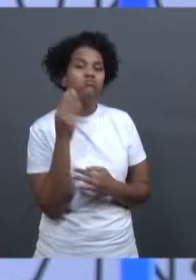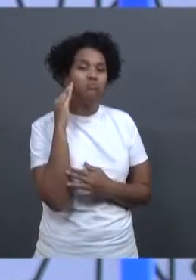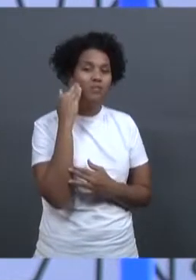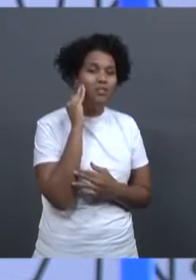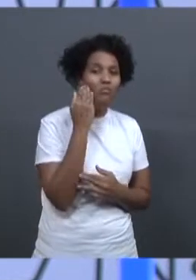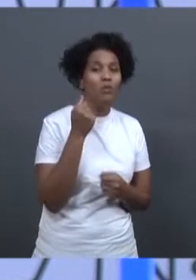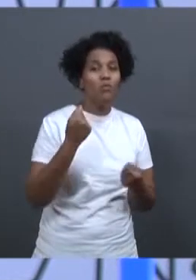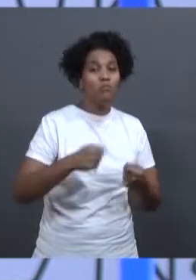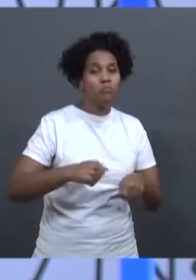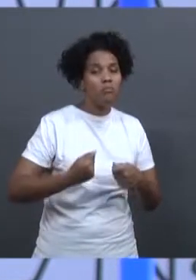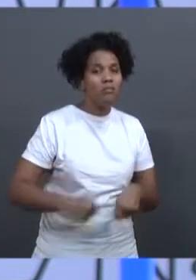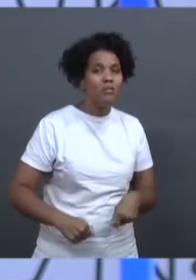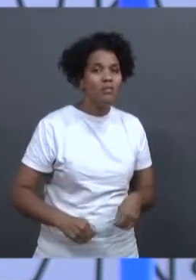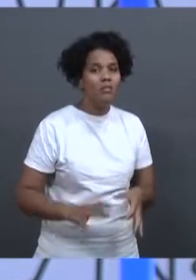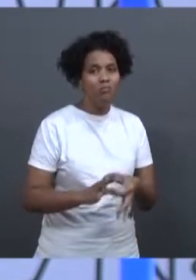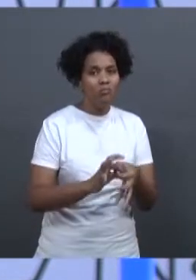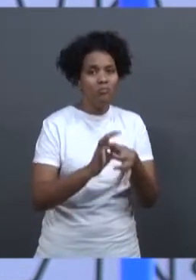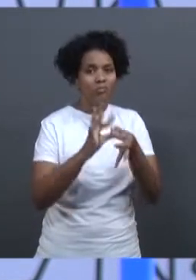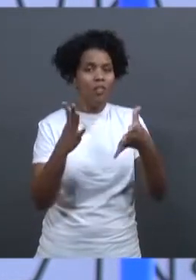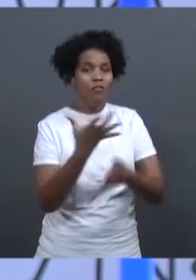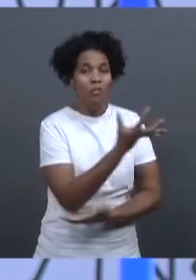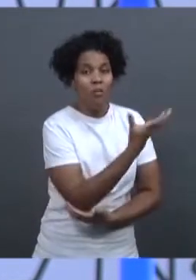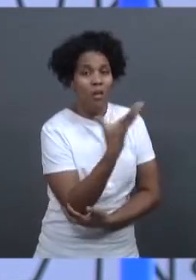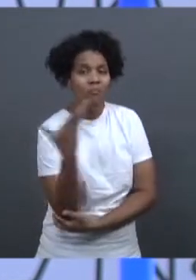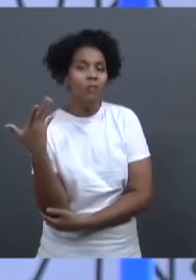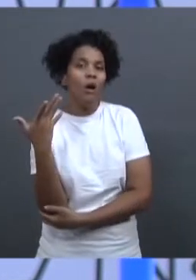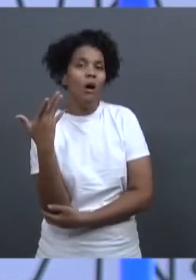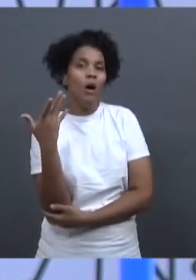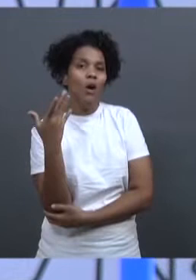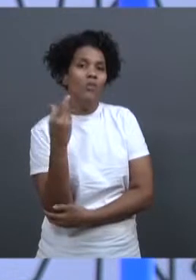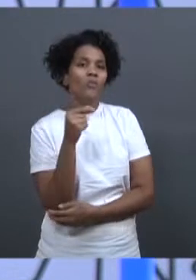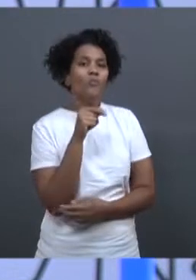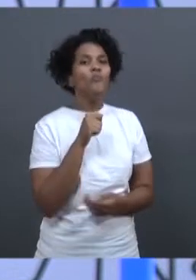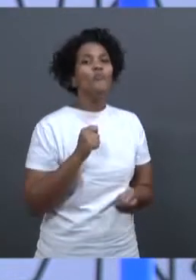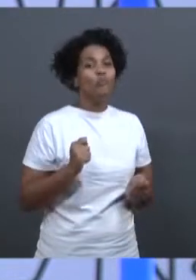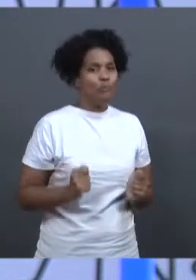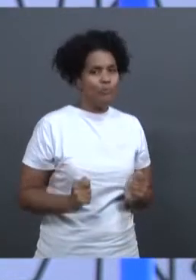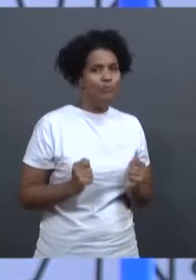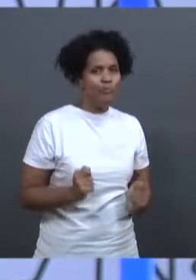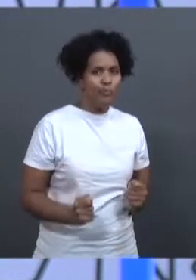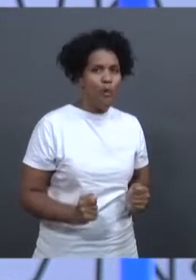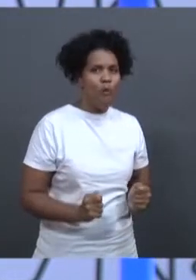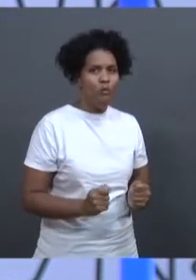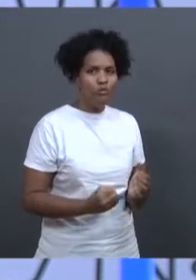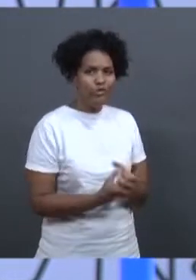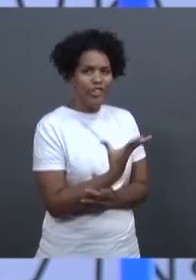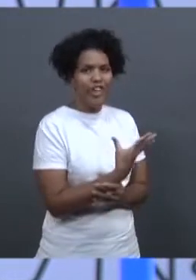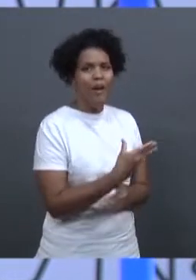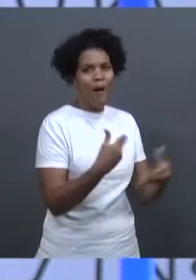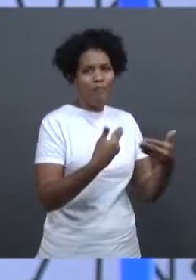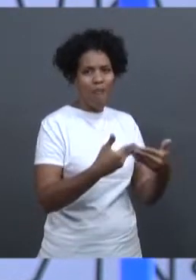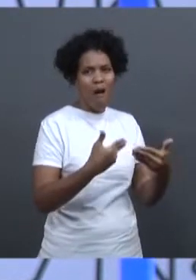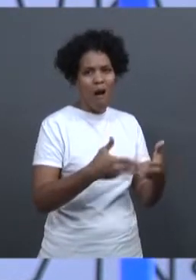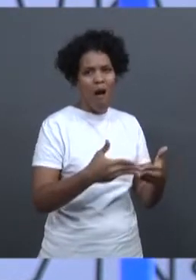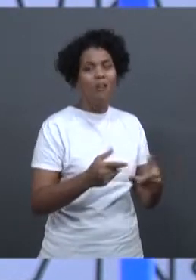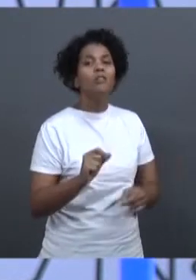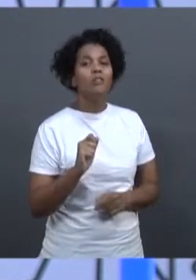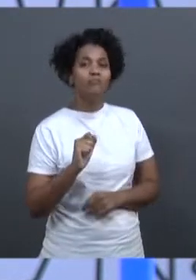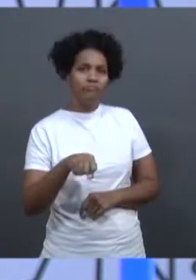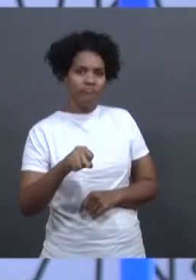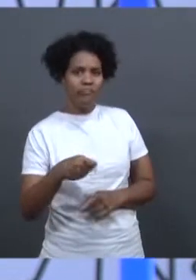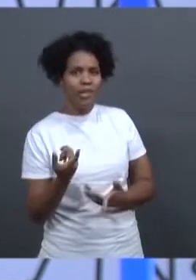ambiental. Essas barragens, elas foram autorizadas pelo poder público, porque era permitido esse tipo de